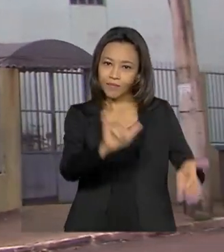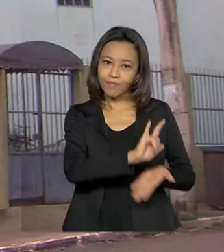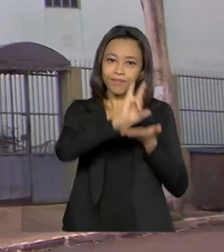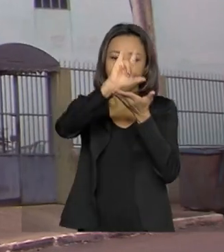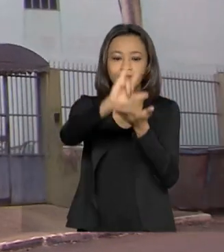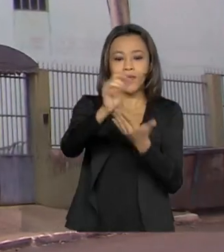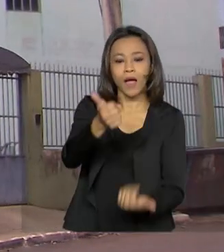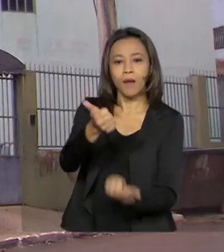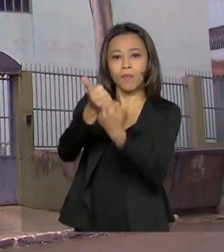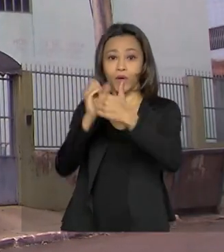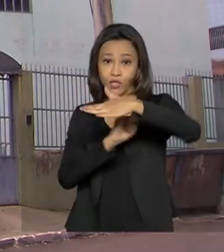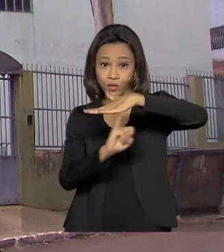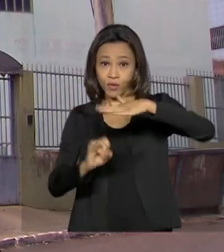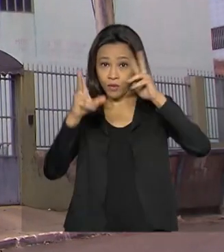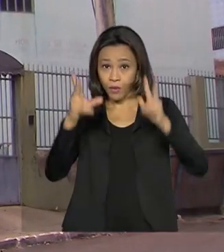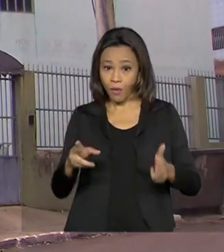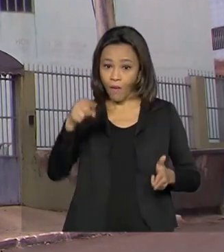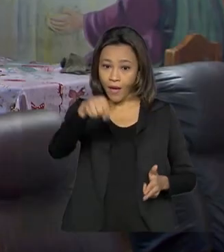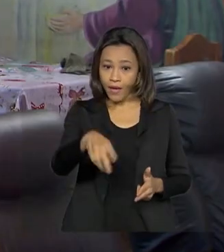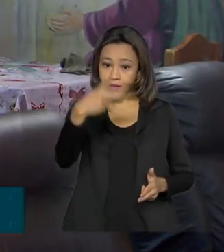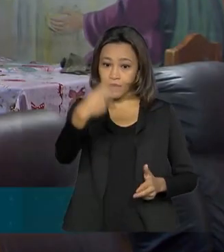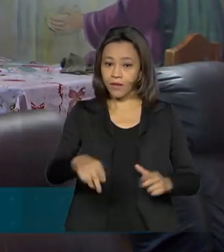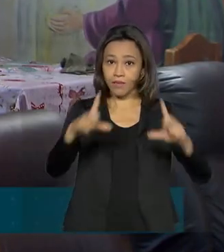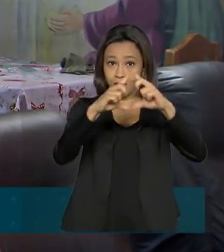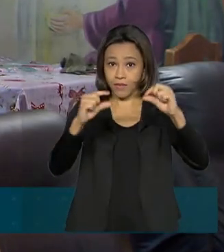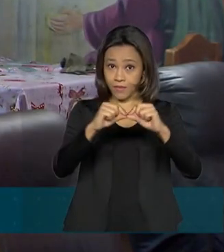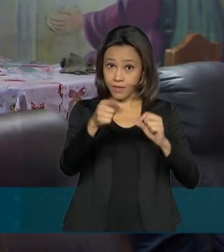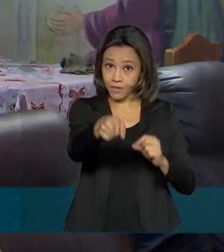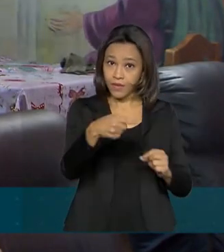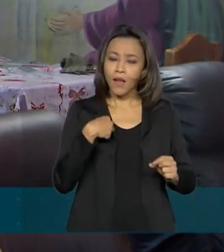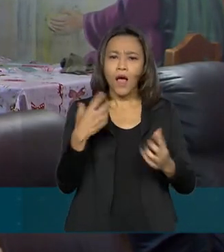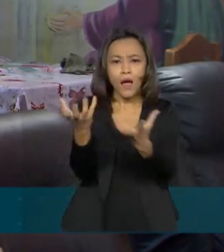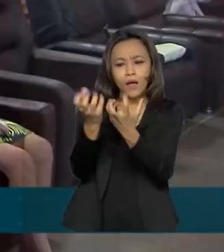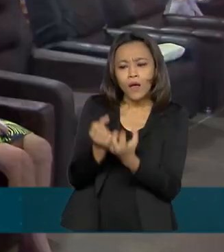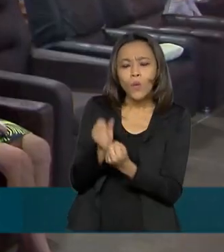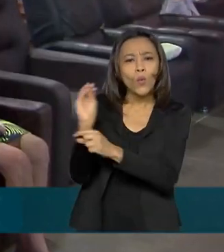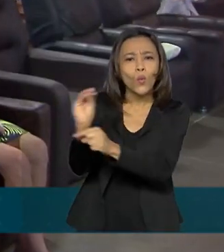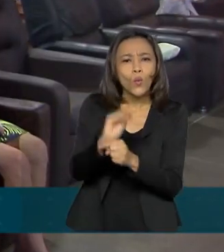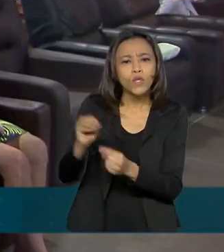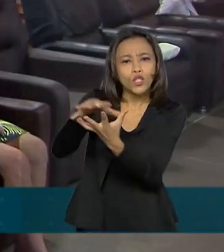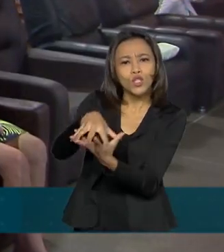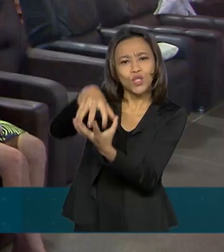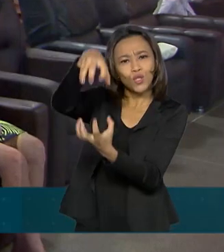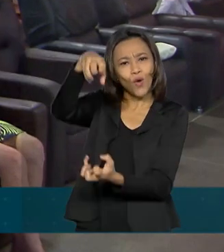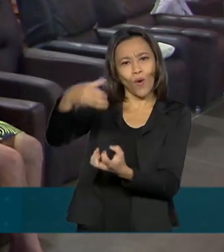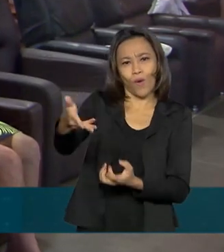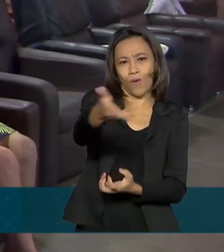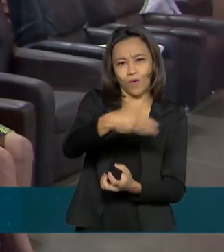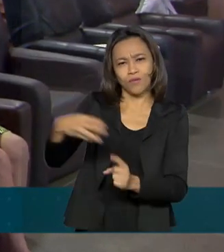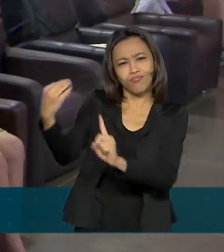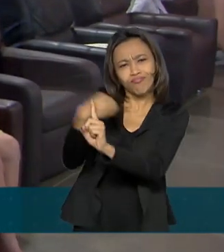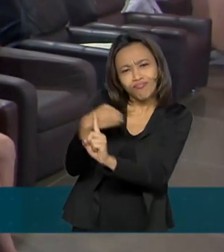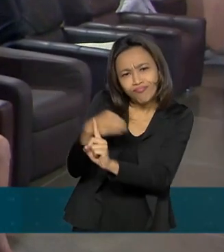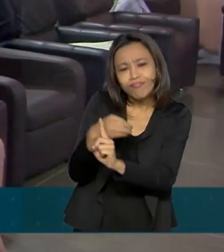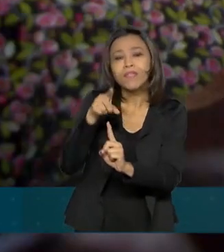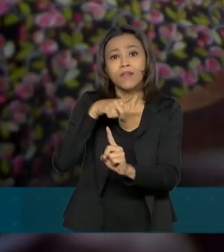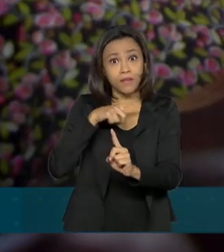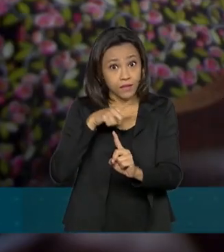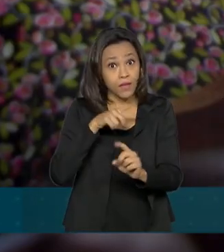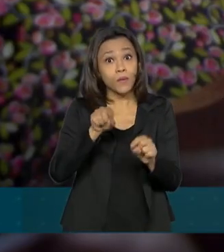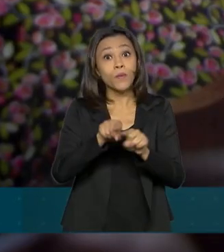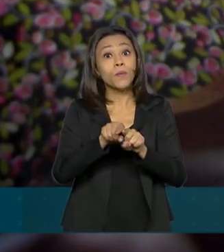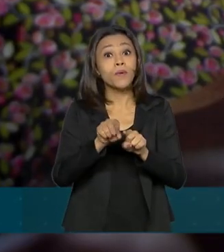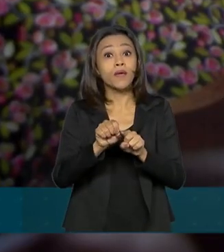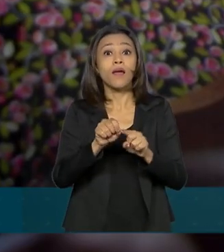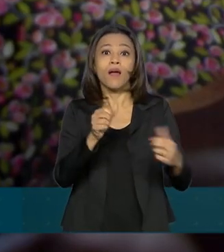apoia instituições como esta no Distrito Federal. O abrigo acolhe idosos em situação de vulnerabilidade e conta com